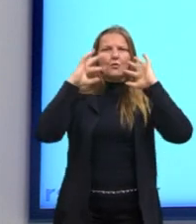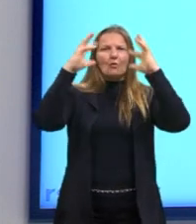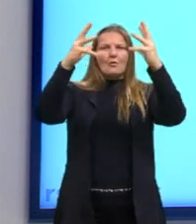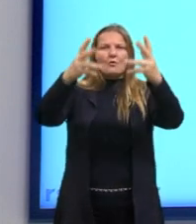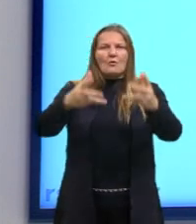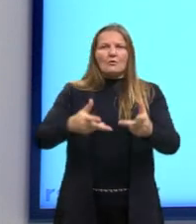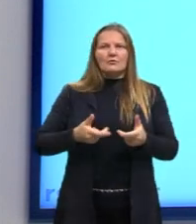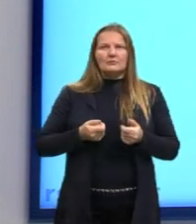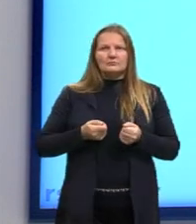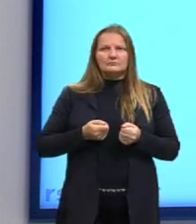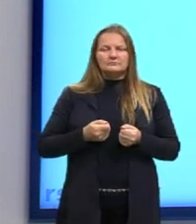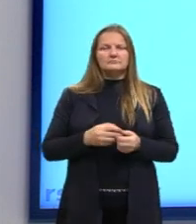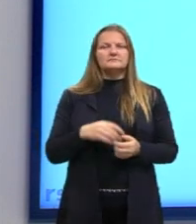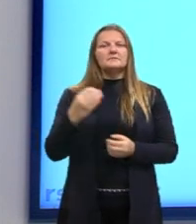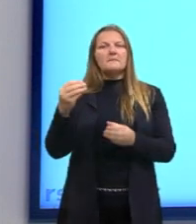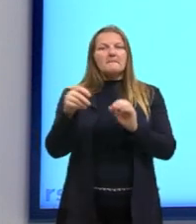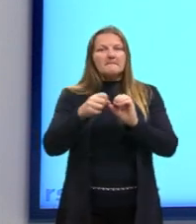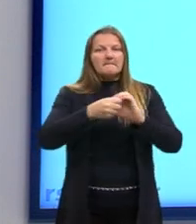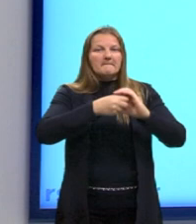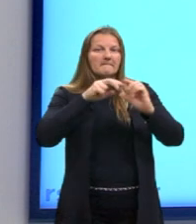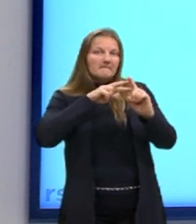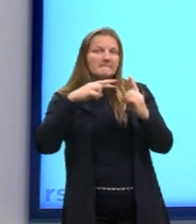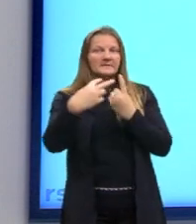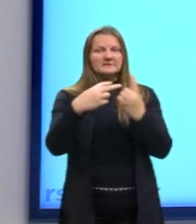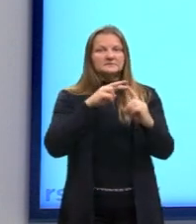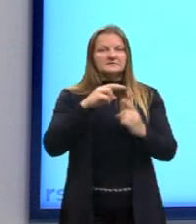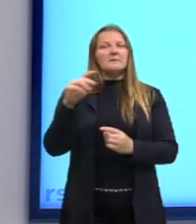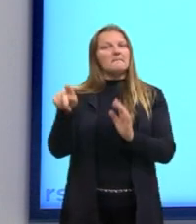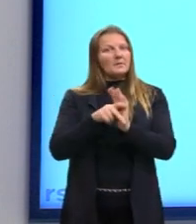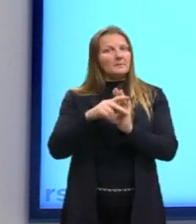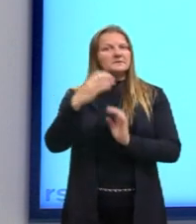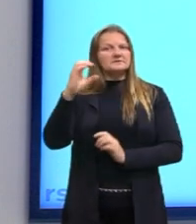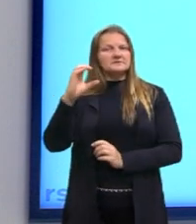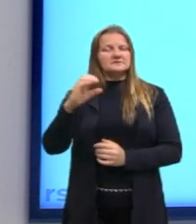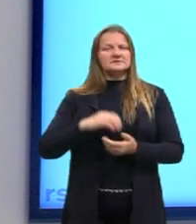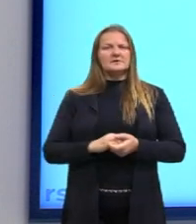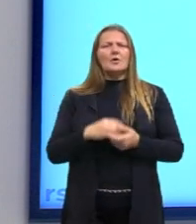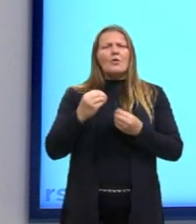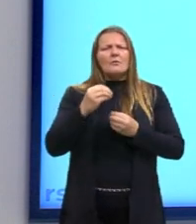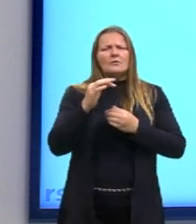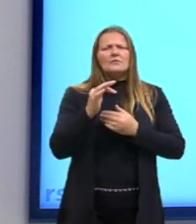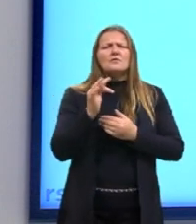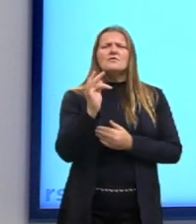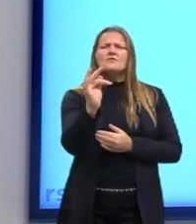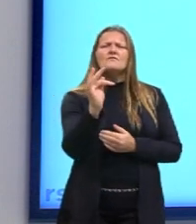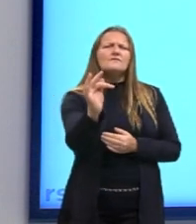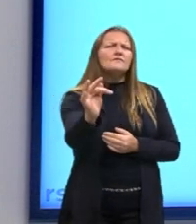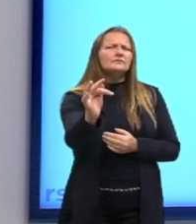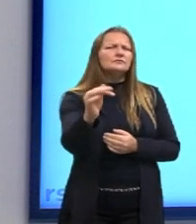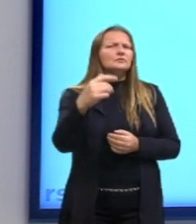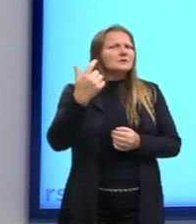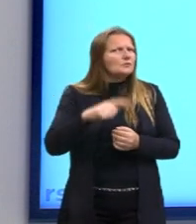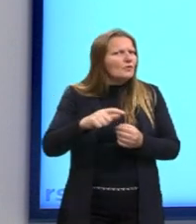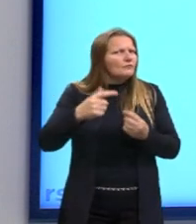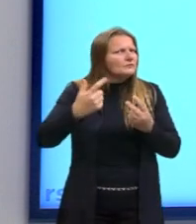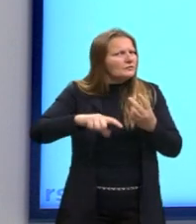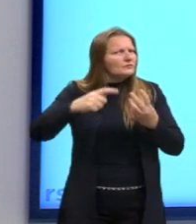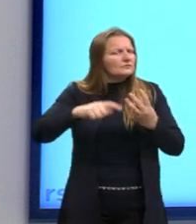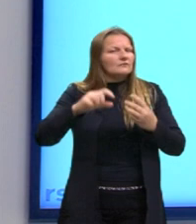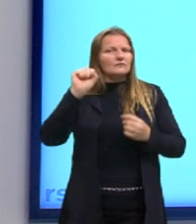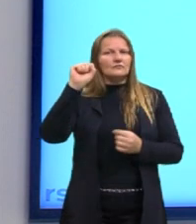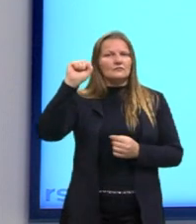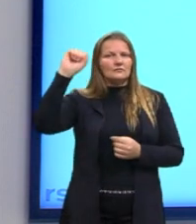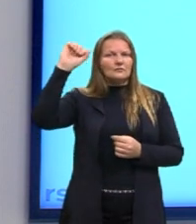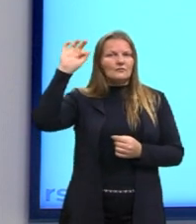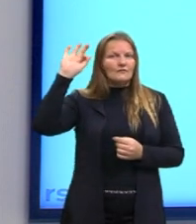essas são as perspectivas da ciência, né? E a possibilidade de previsão de novos fenômenos. Então, também são fatores importantes da